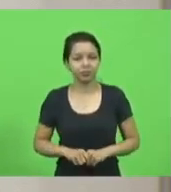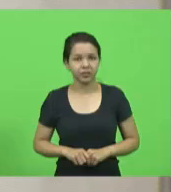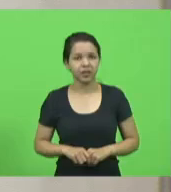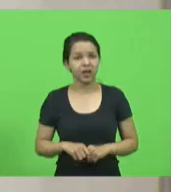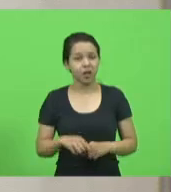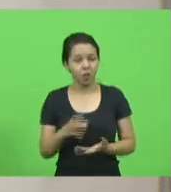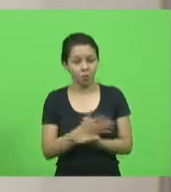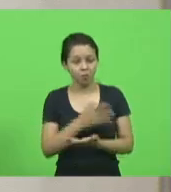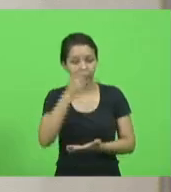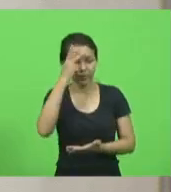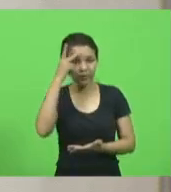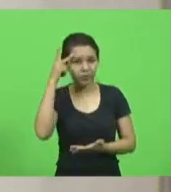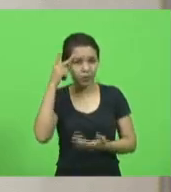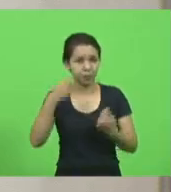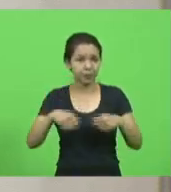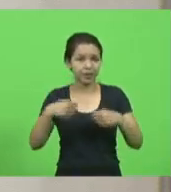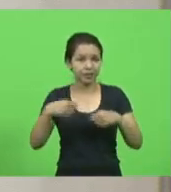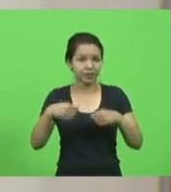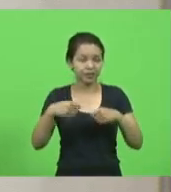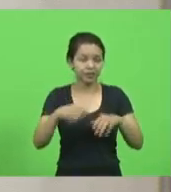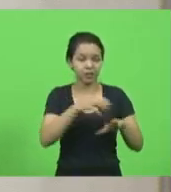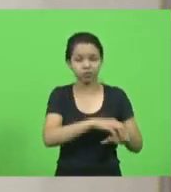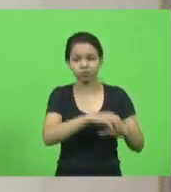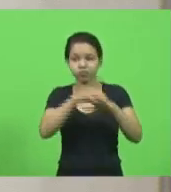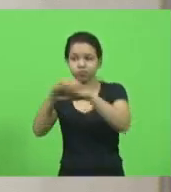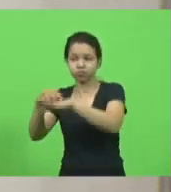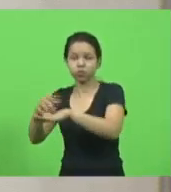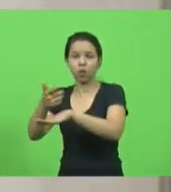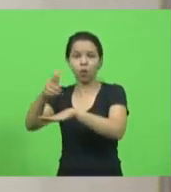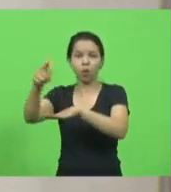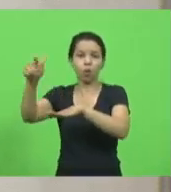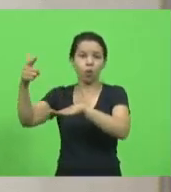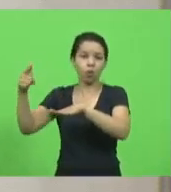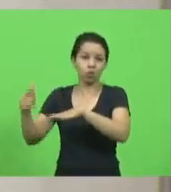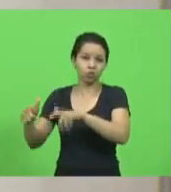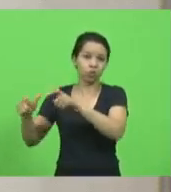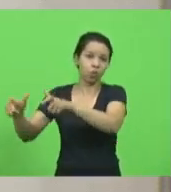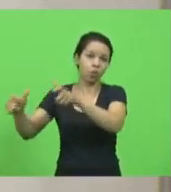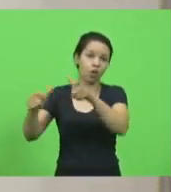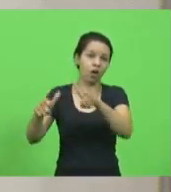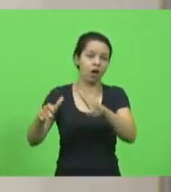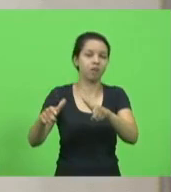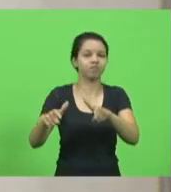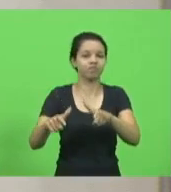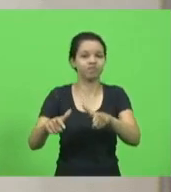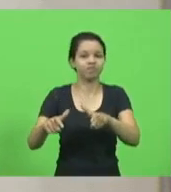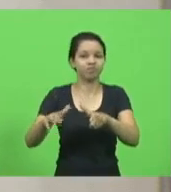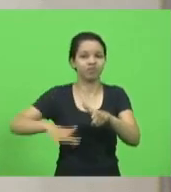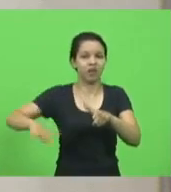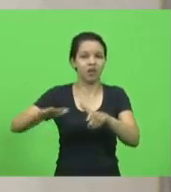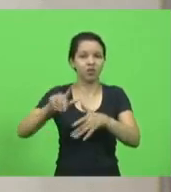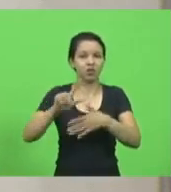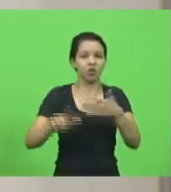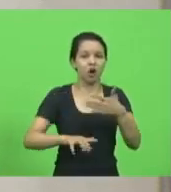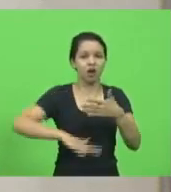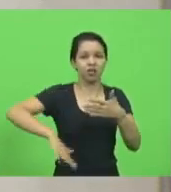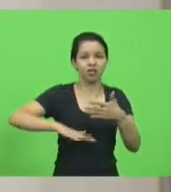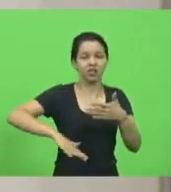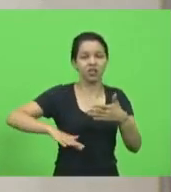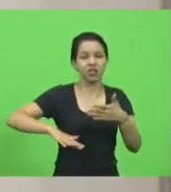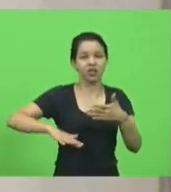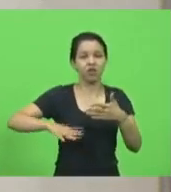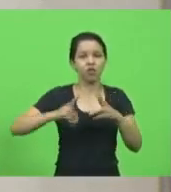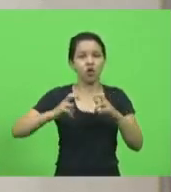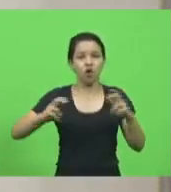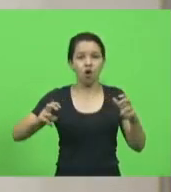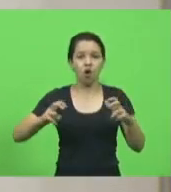disponibilizar outras vagas em outros setores, em outras localidades, no litoral, aqui para Florianópolis, para Indaial,